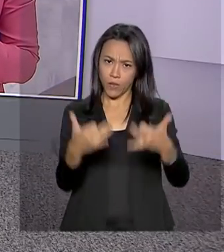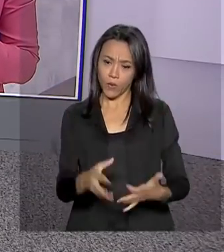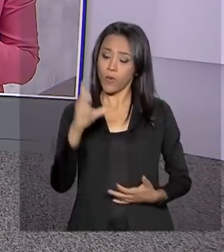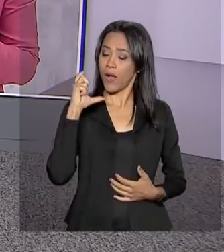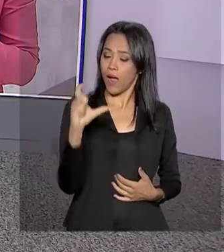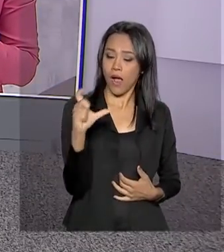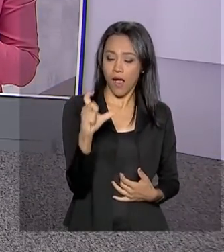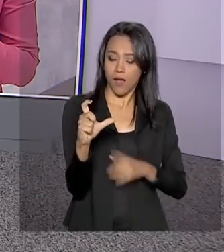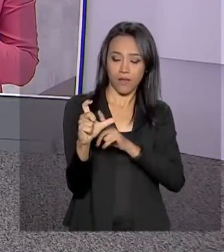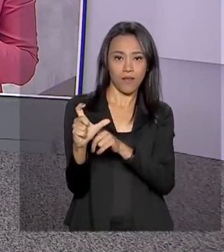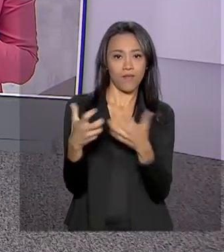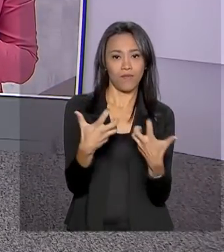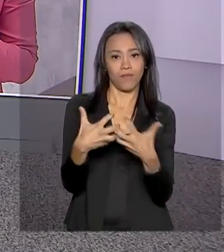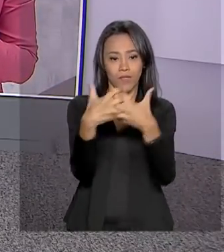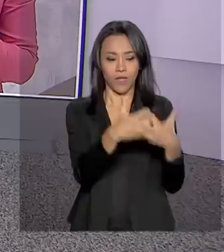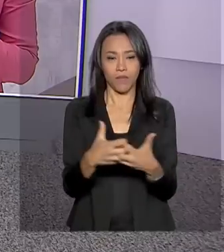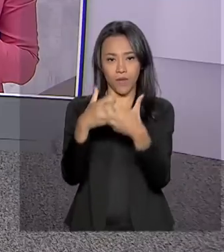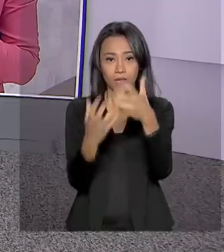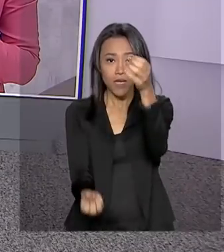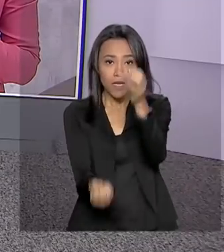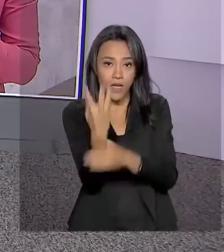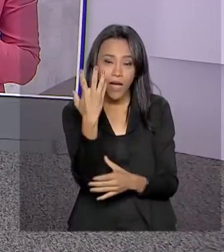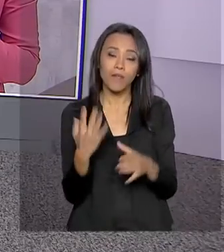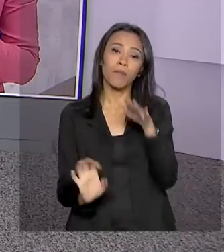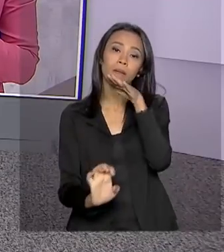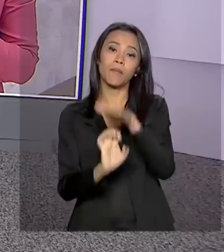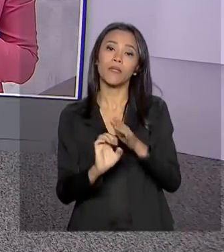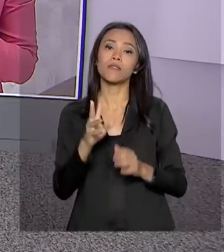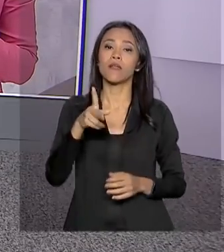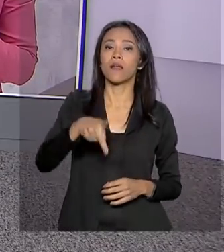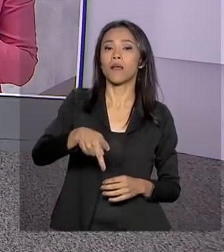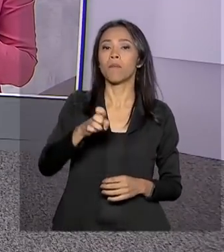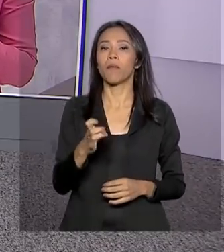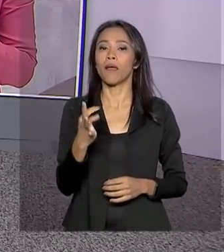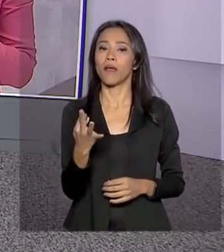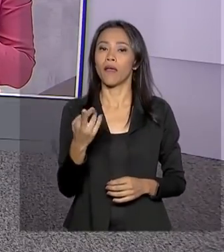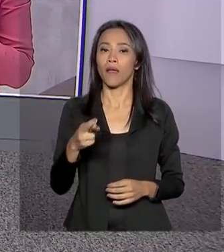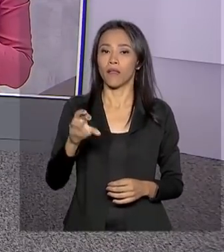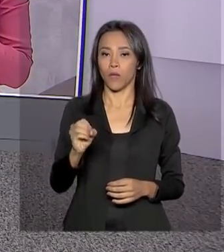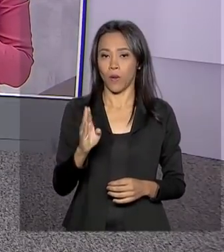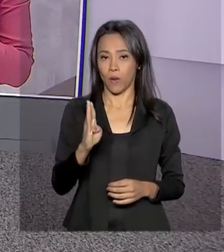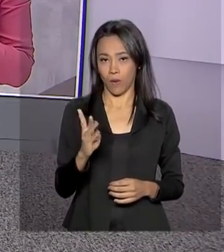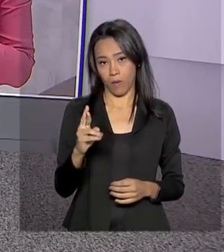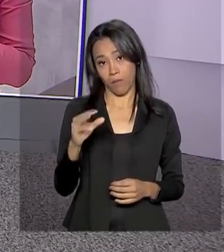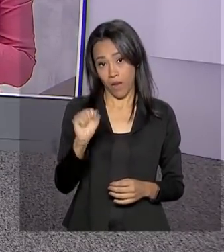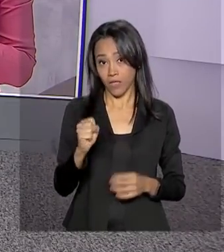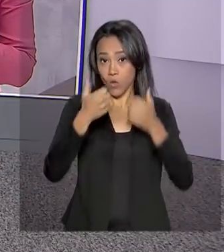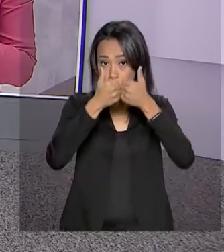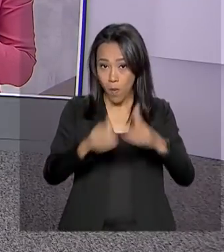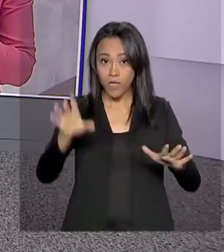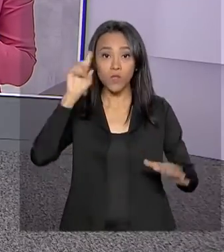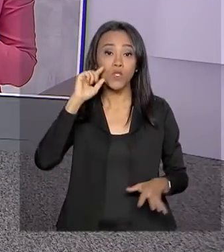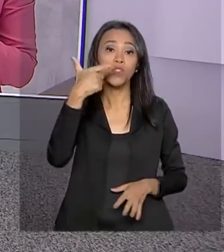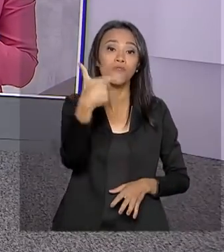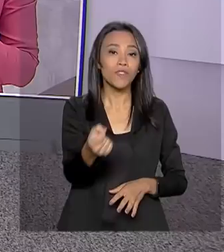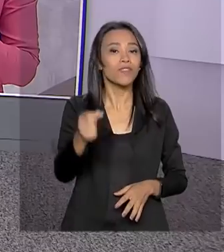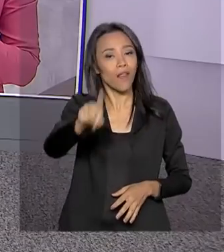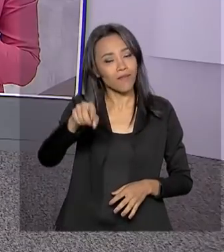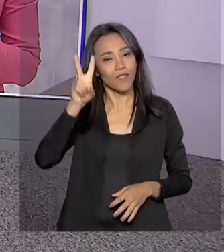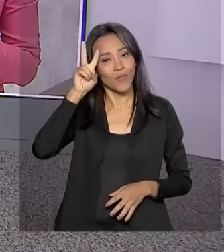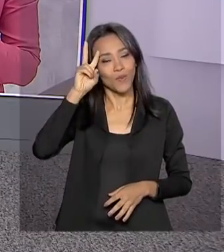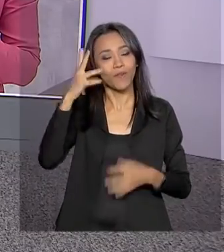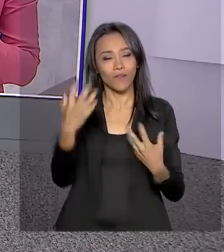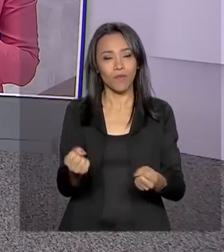caminhoneiro, criado pela Petrobras, vai entrar em testes a partir do dia 20 de maio, segunda-feira. Vamos então ao vivo conversar com a repórter